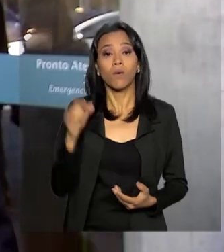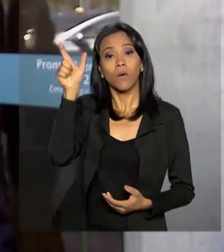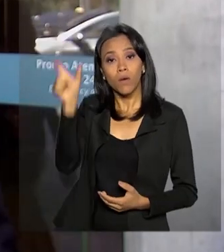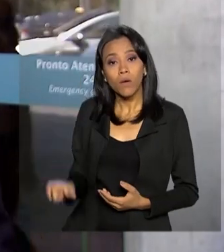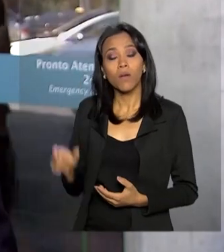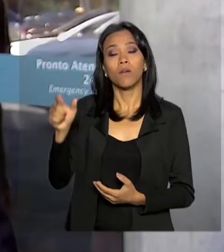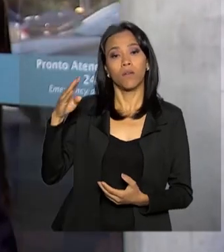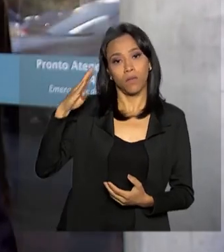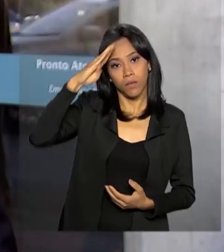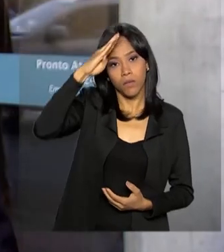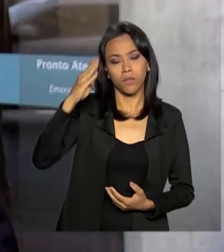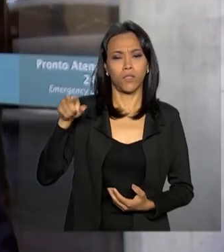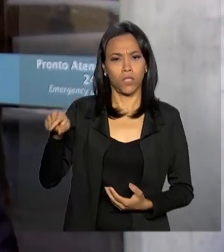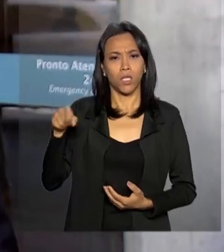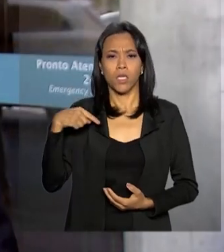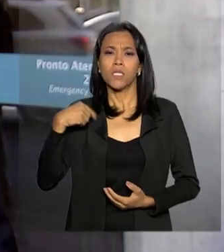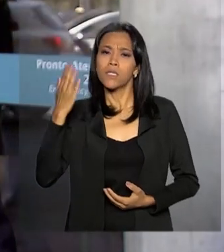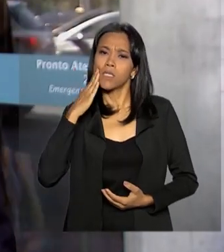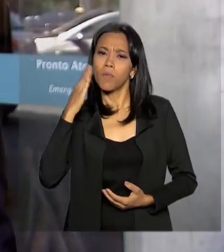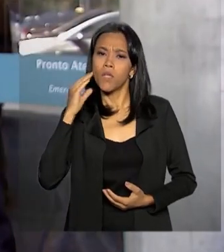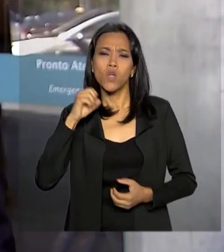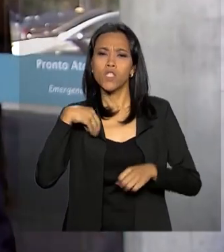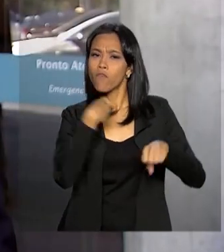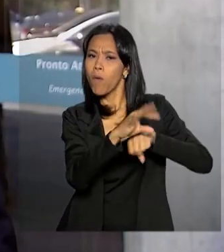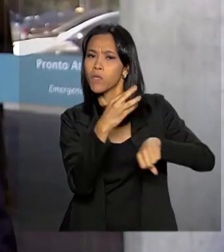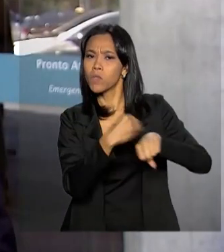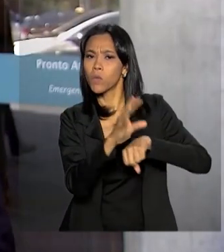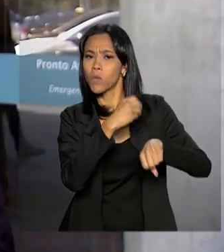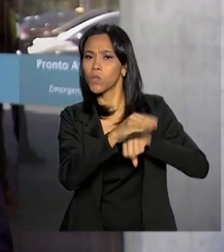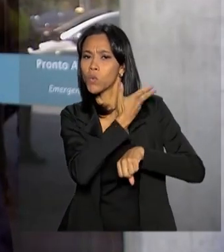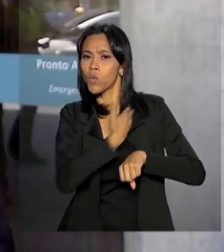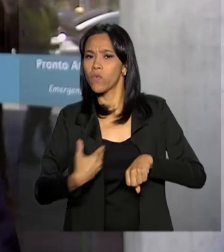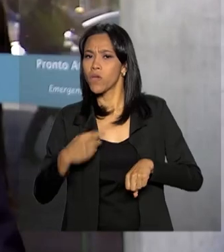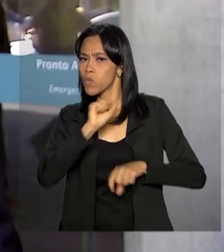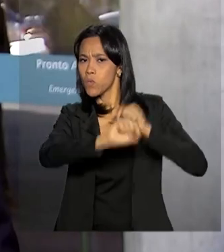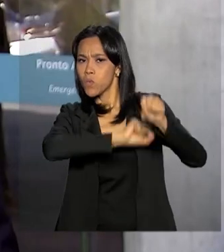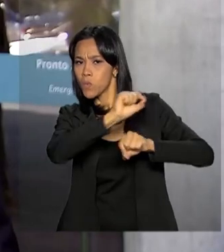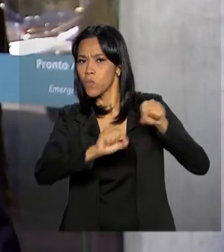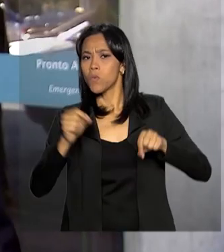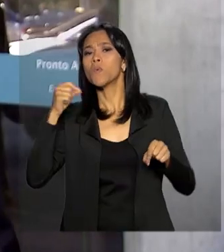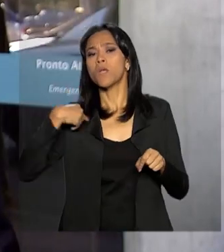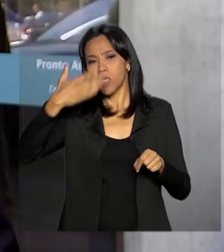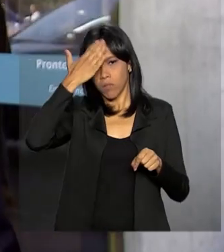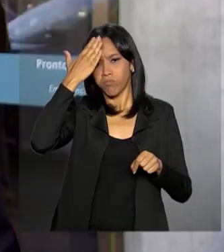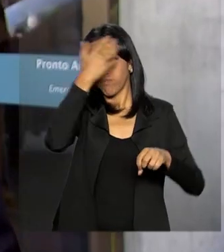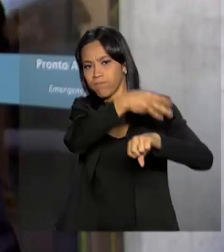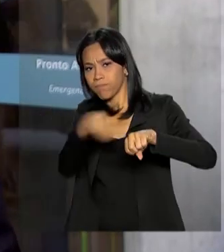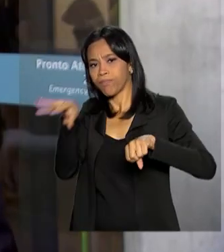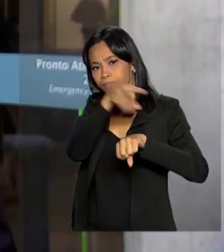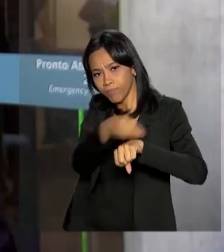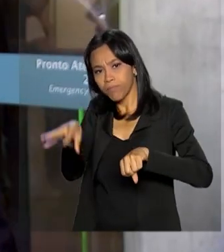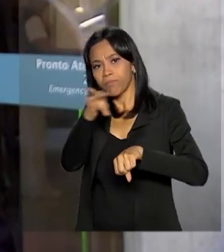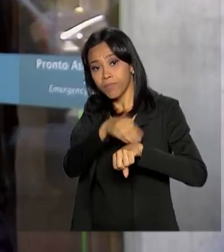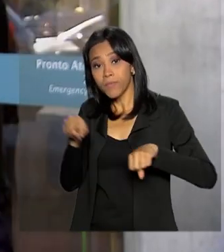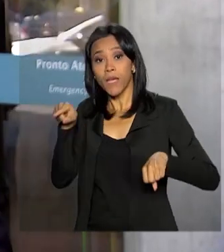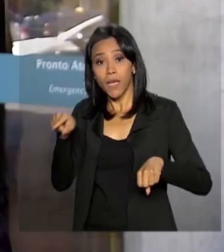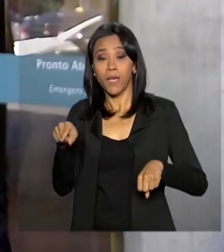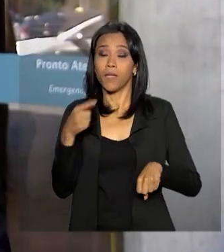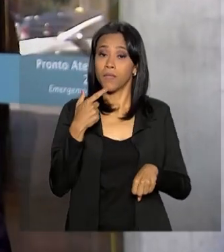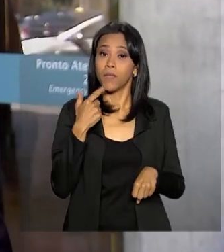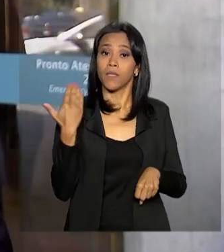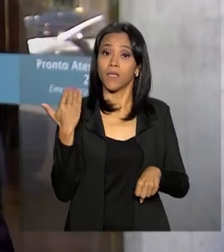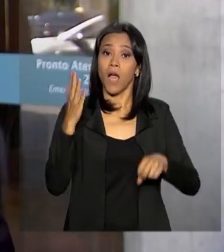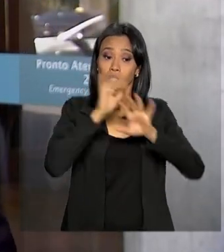continua a acompanhar todos os datos do governo federal e também o que está acontecendo no país. Ele acaba de divulgar uma nota à imprensa a